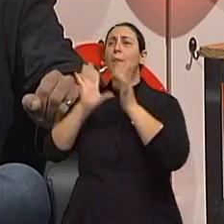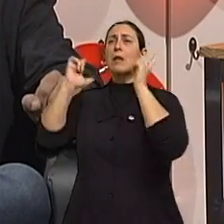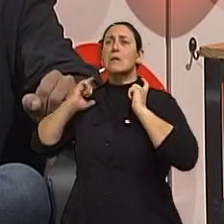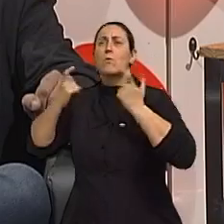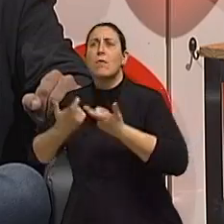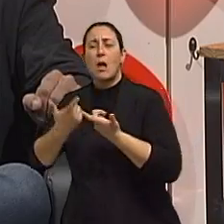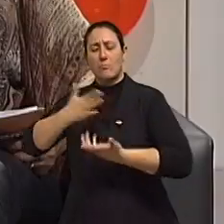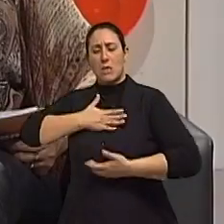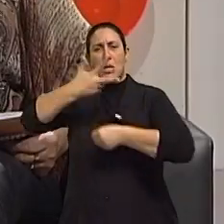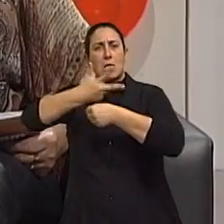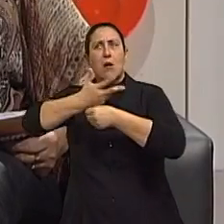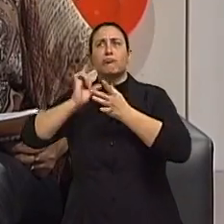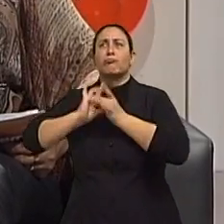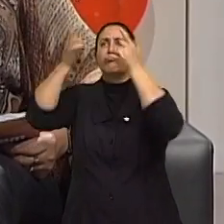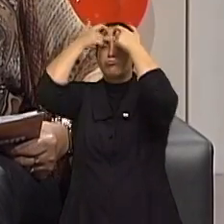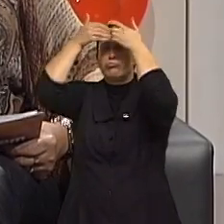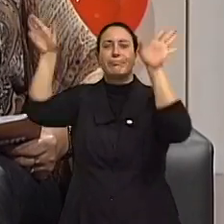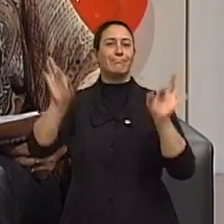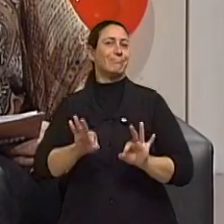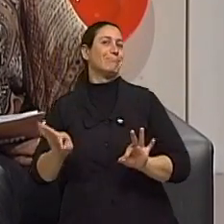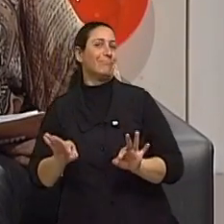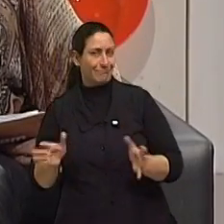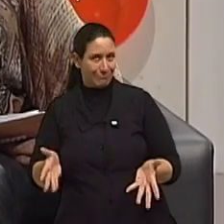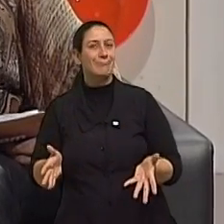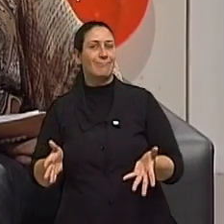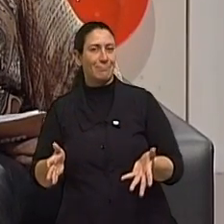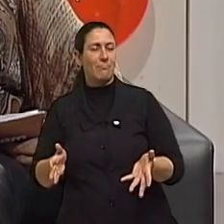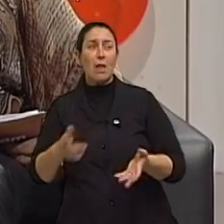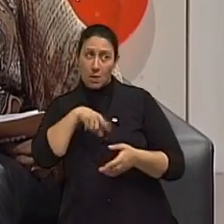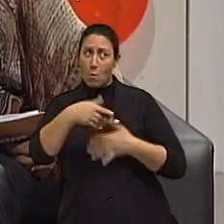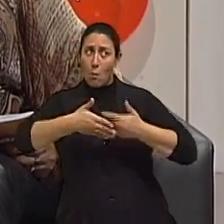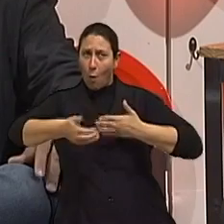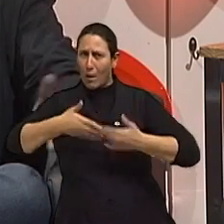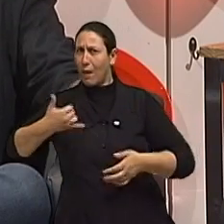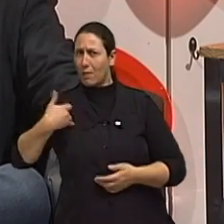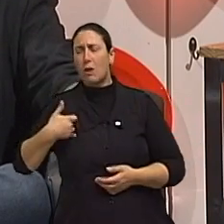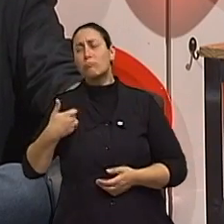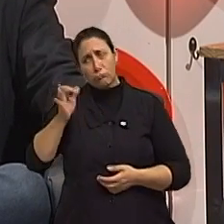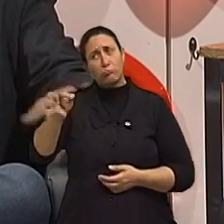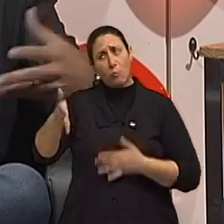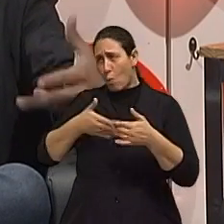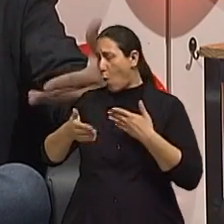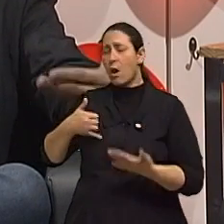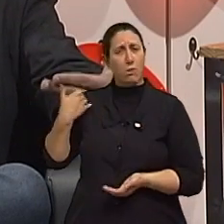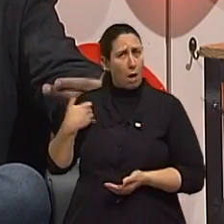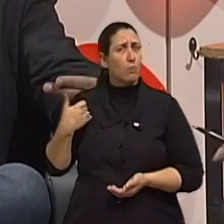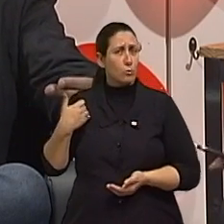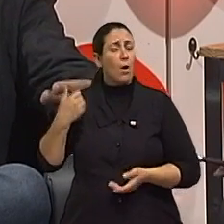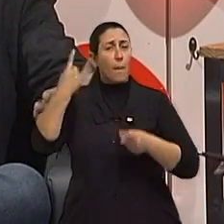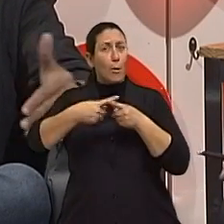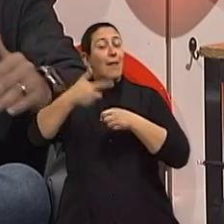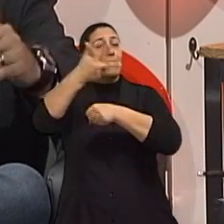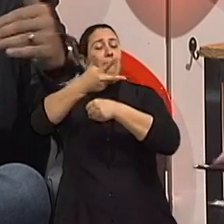terceira idade. Ah, perfeito. Principalmente na terceira idade. Então, em qualquer idade? Em qualquer idade. Mas principalmente na